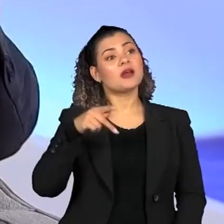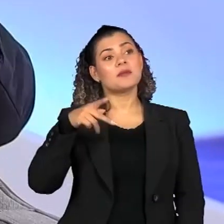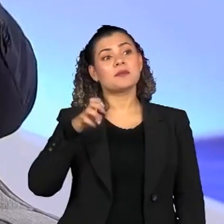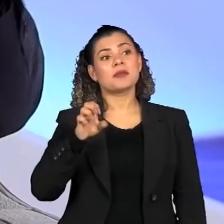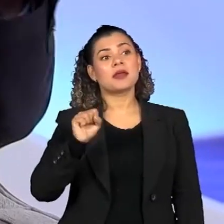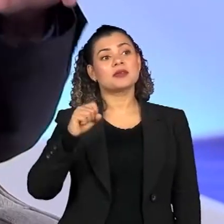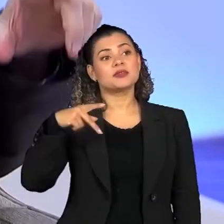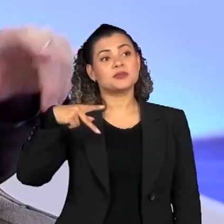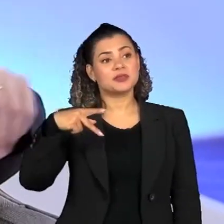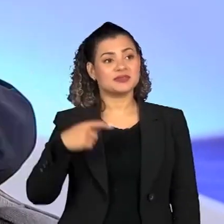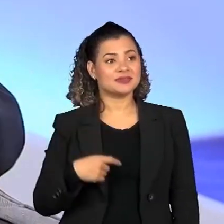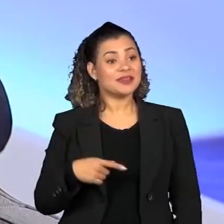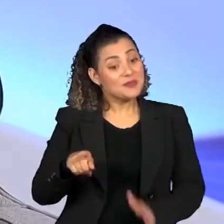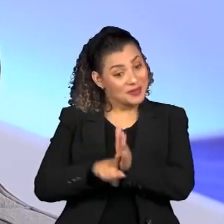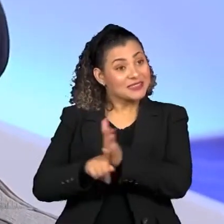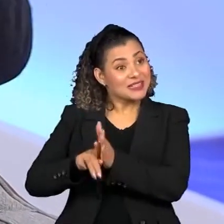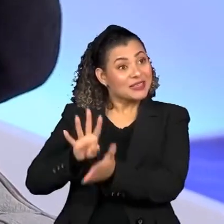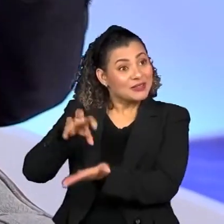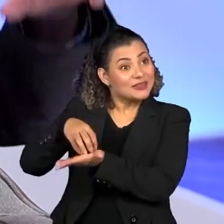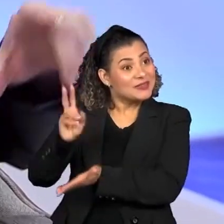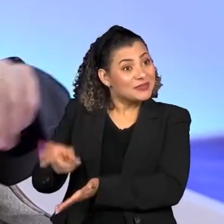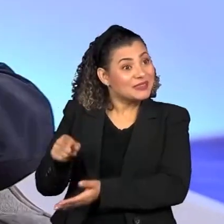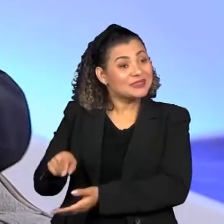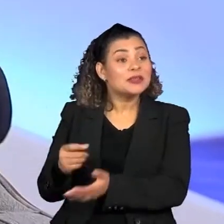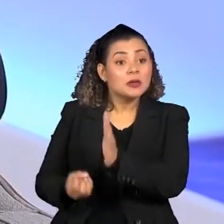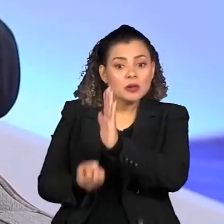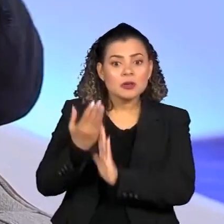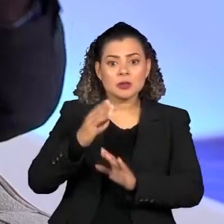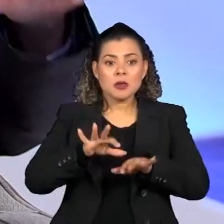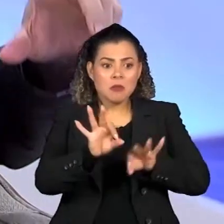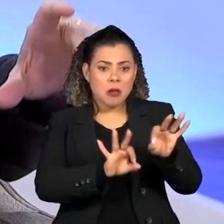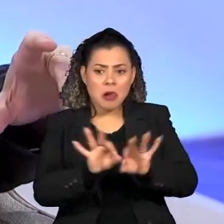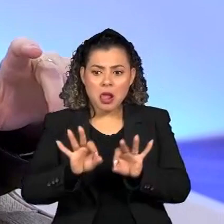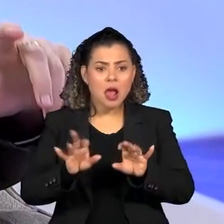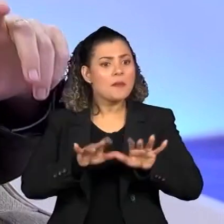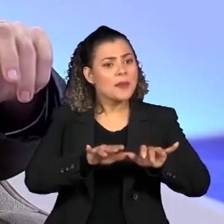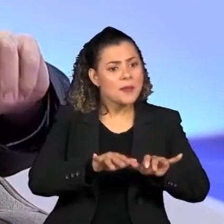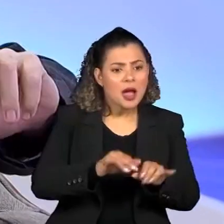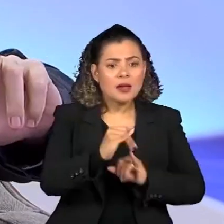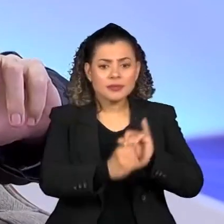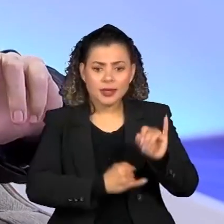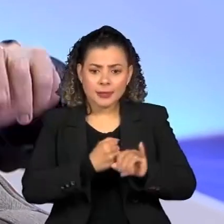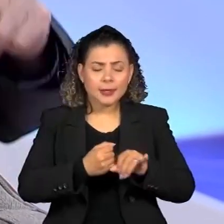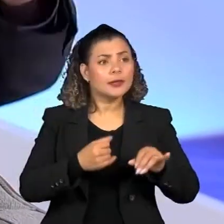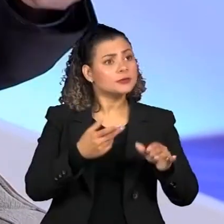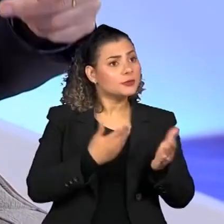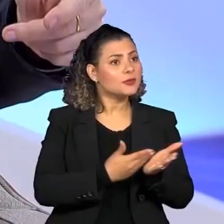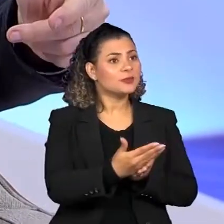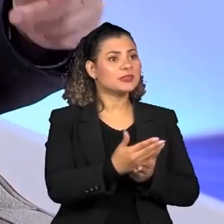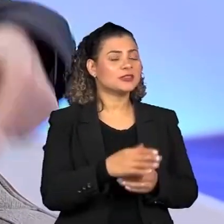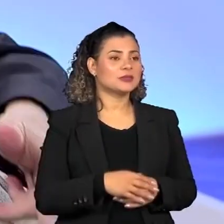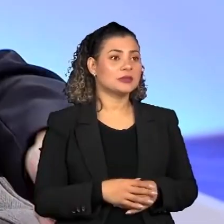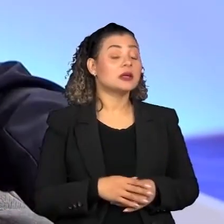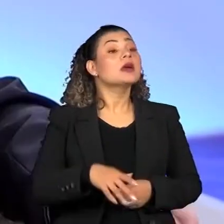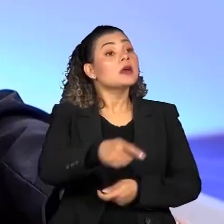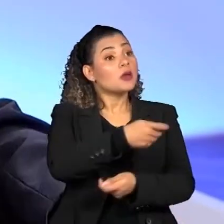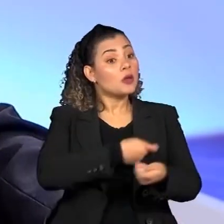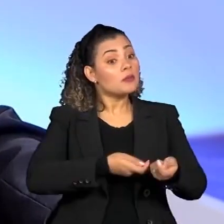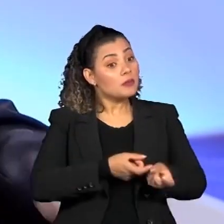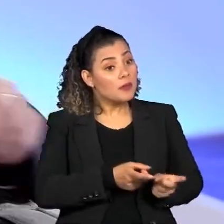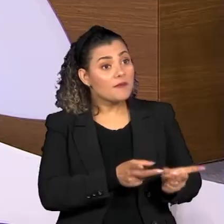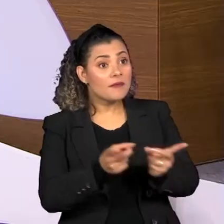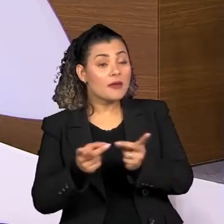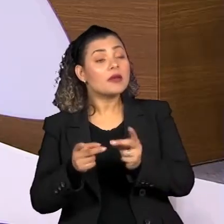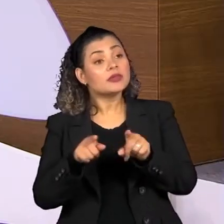Foram os pesquisadores da FAPESP que instalaram e começaram a fazer funcionar a internet. E a internet comercial começou dentro da